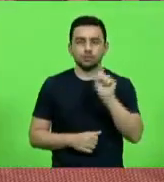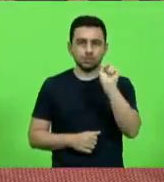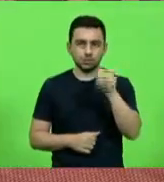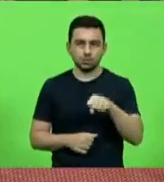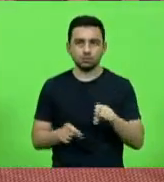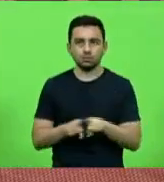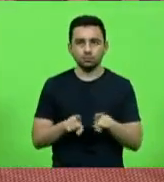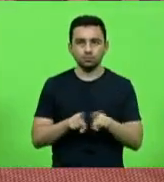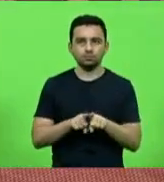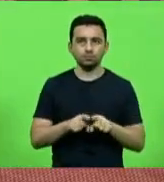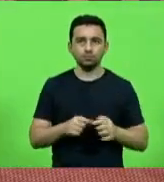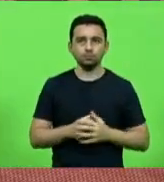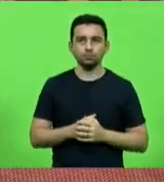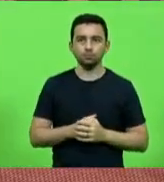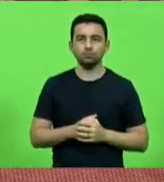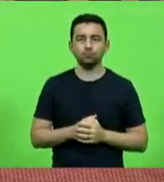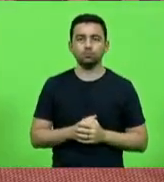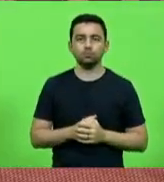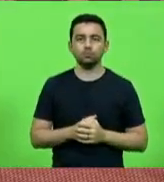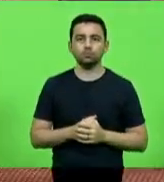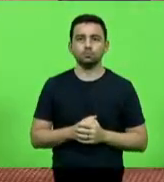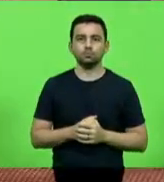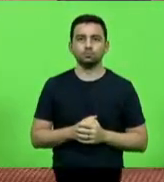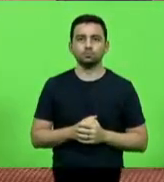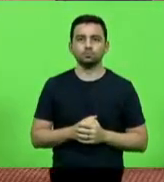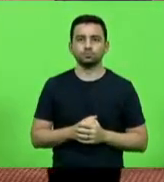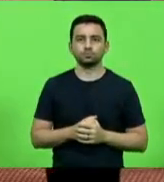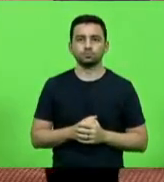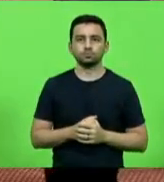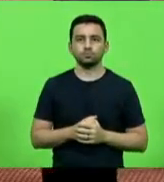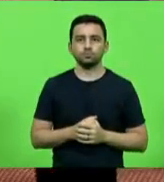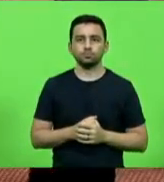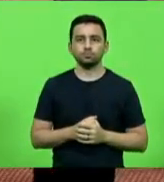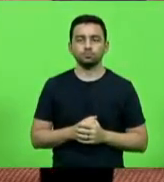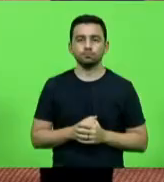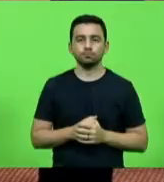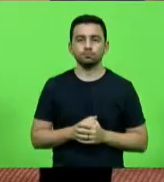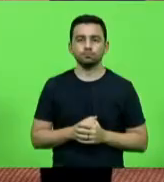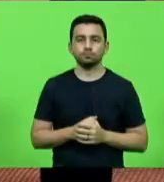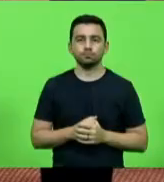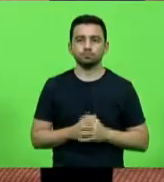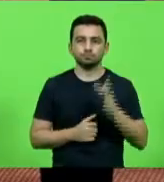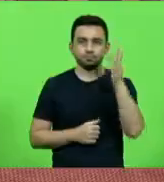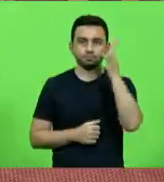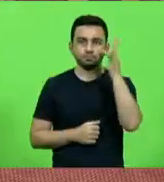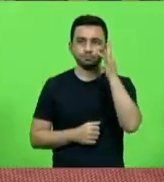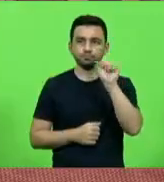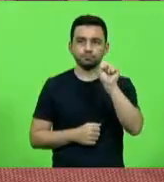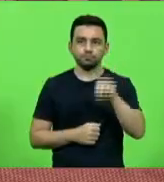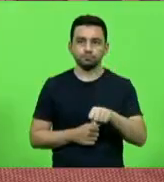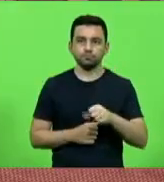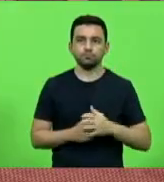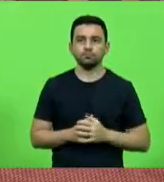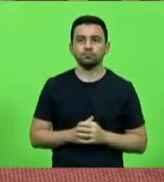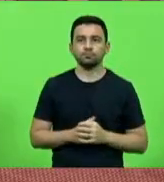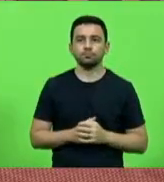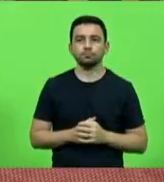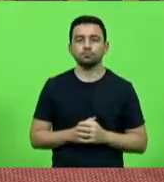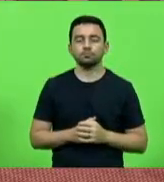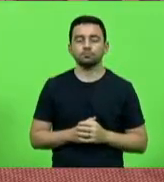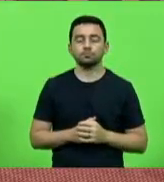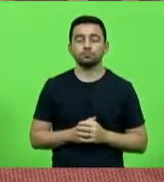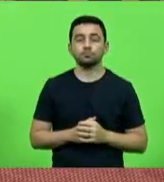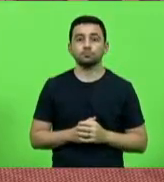Deputado Felipe Estevam vota sim. Como vota o deputado Fernando Kreling. Voto sim. Deputado Fernando